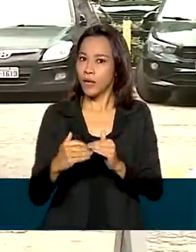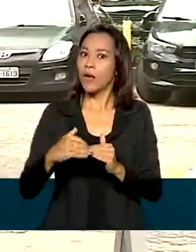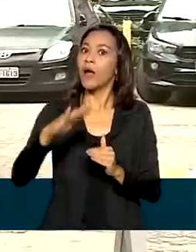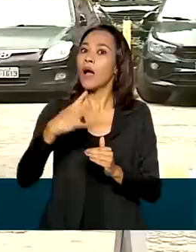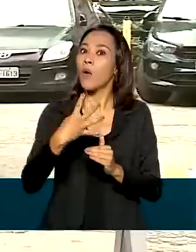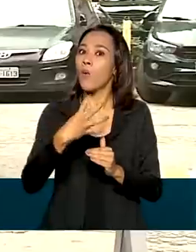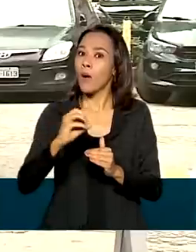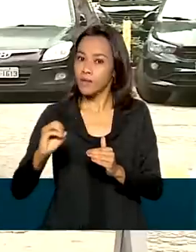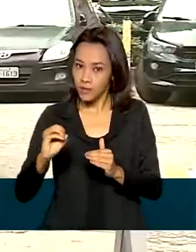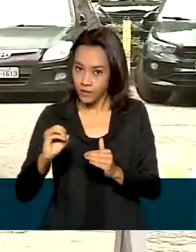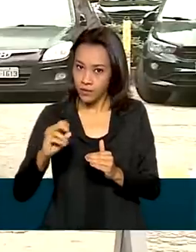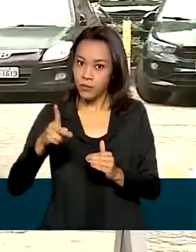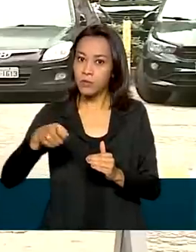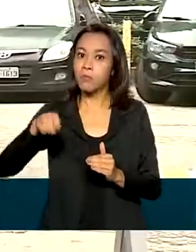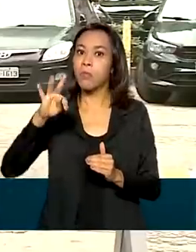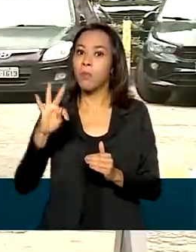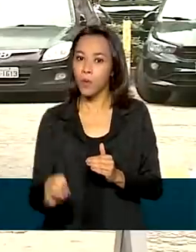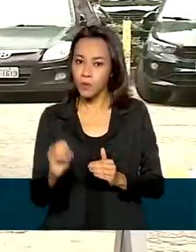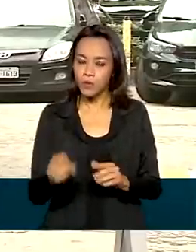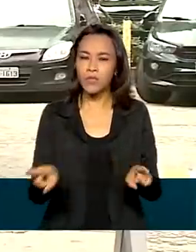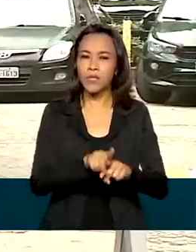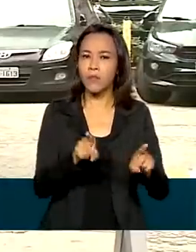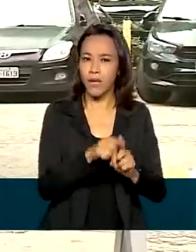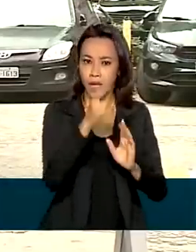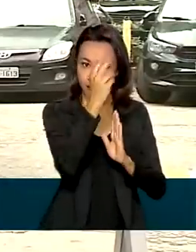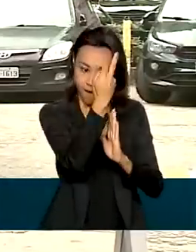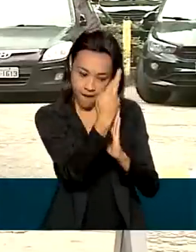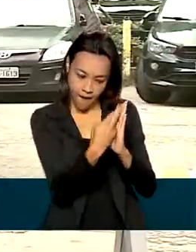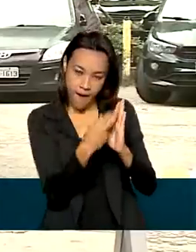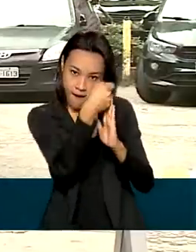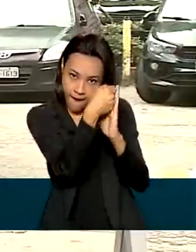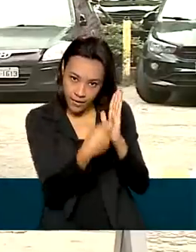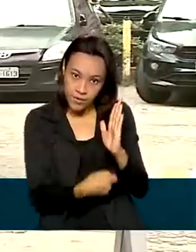Outro requisito é ter tirado nota acima de zero na redação.